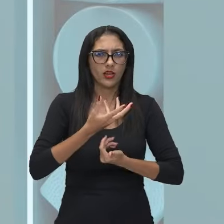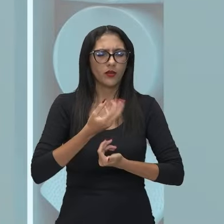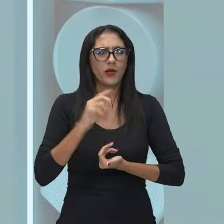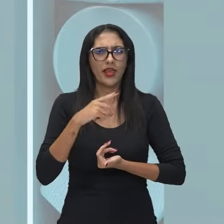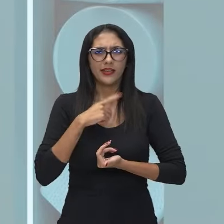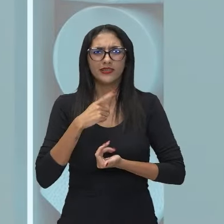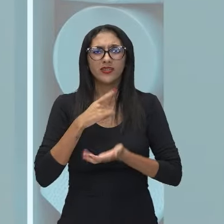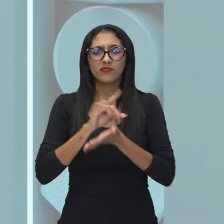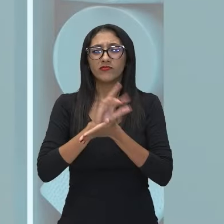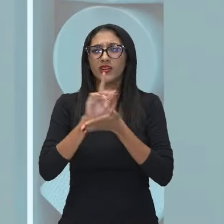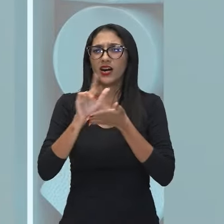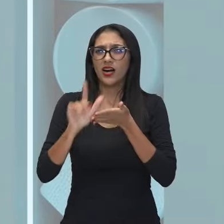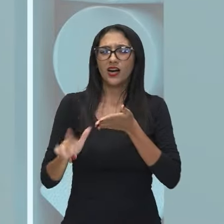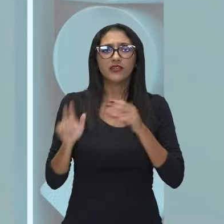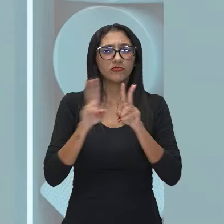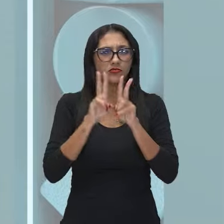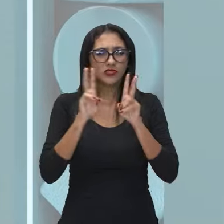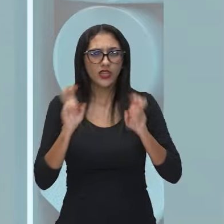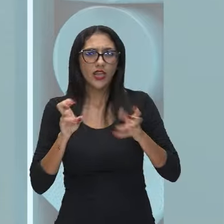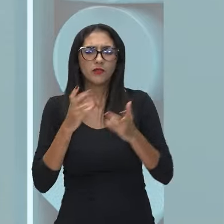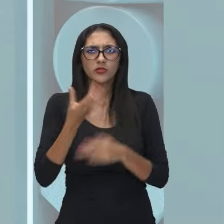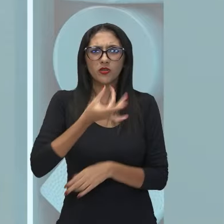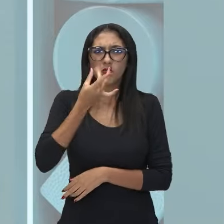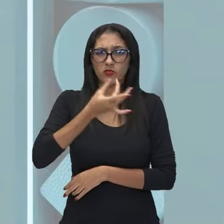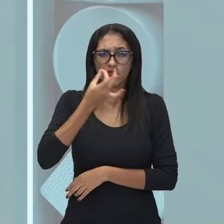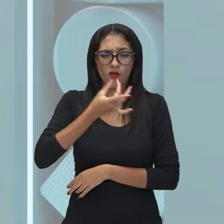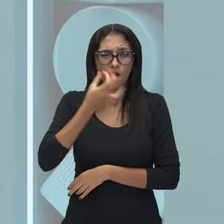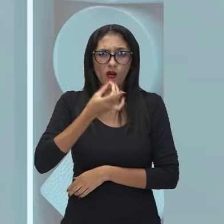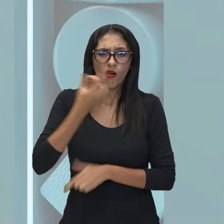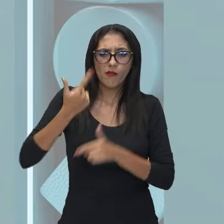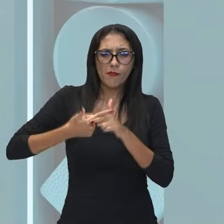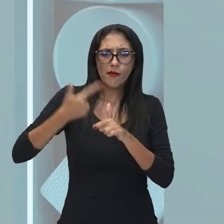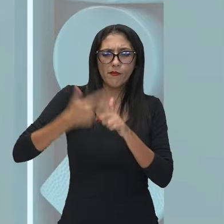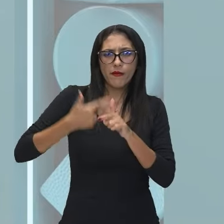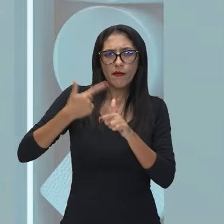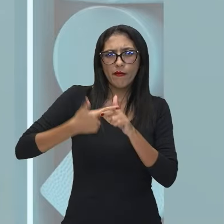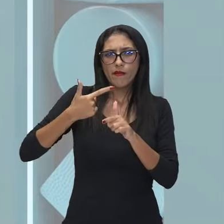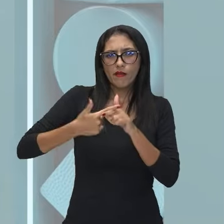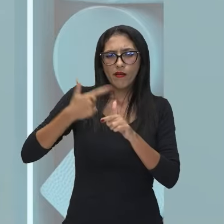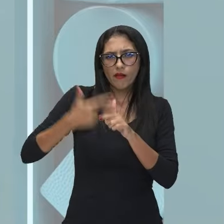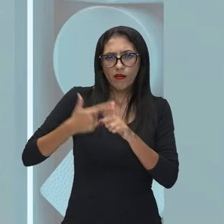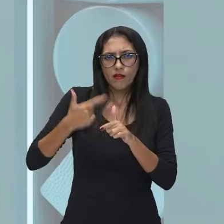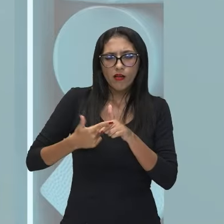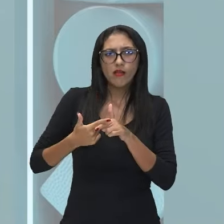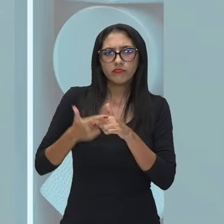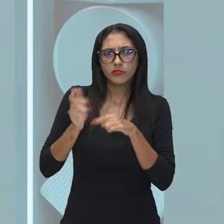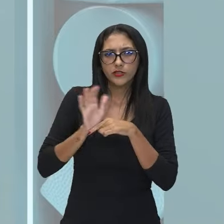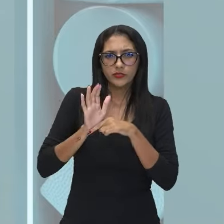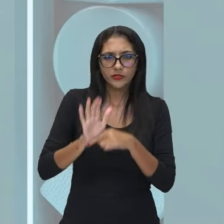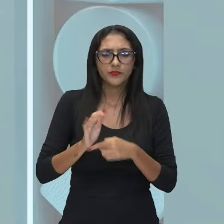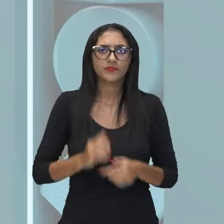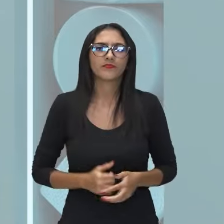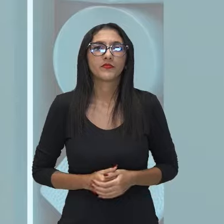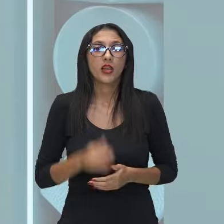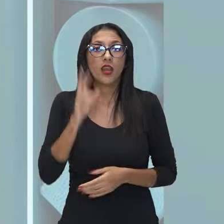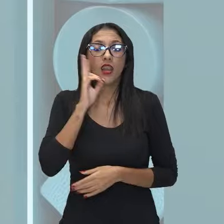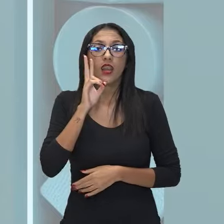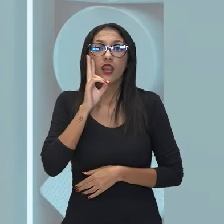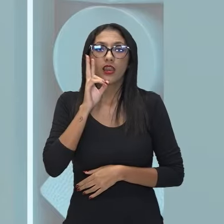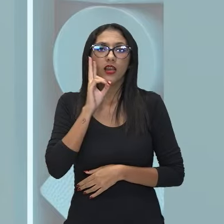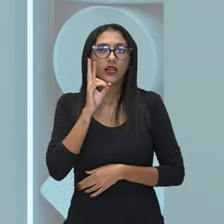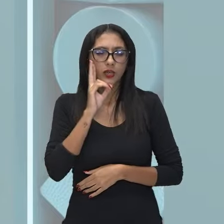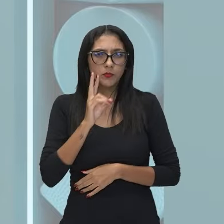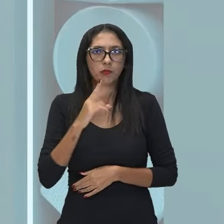muitas questões sendo trazidas, sendo apresentadas e que, vamos lembrar, foi